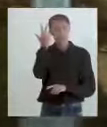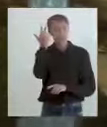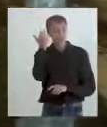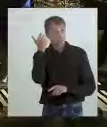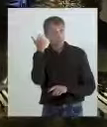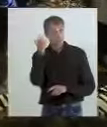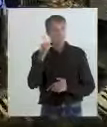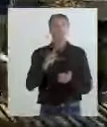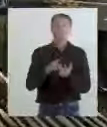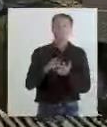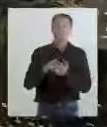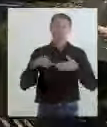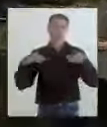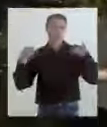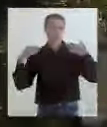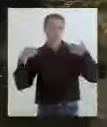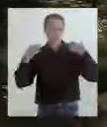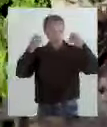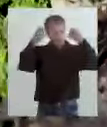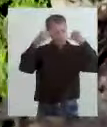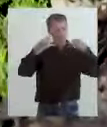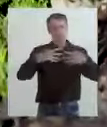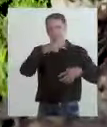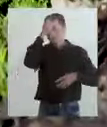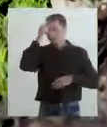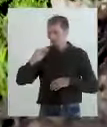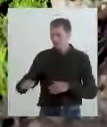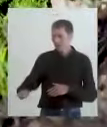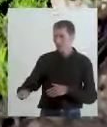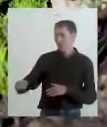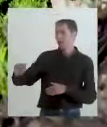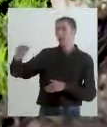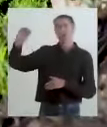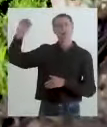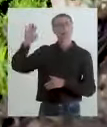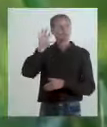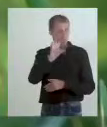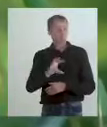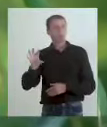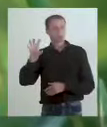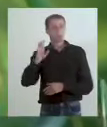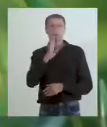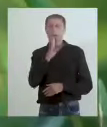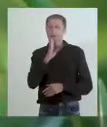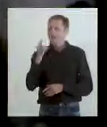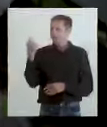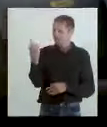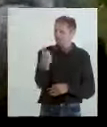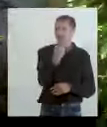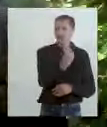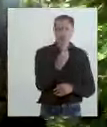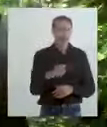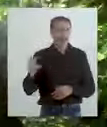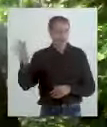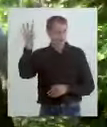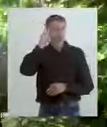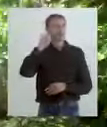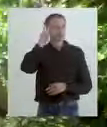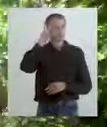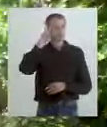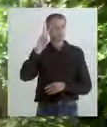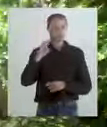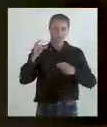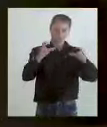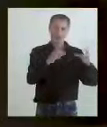naturais e a realidade turística contadas por quem cresceu na região. Gente que conhece cada pedaço e as